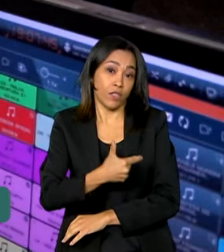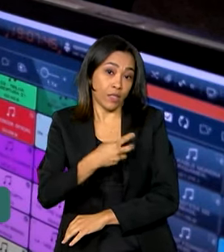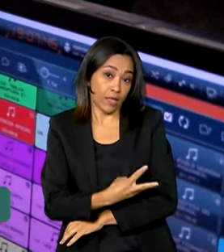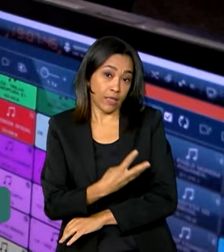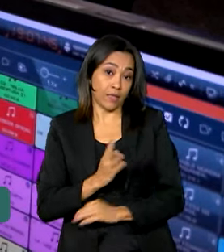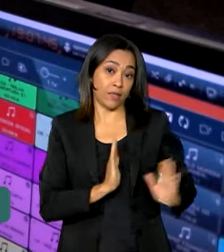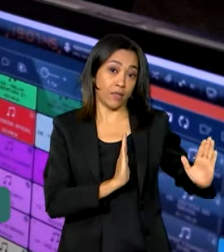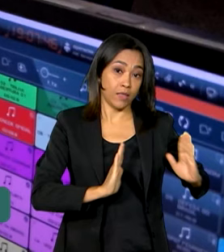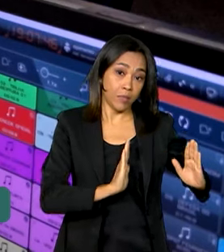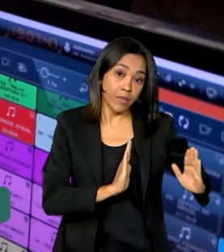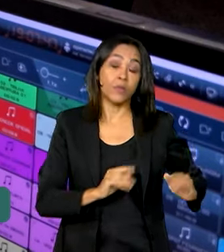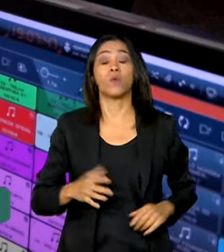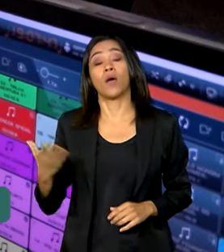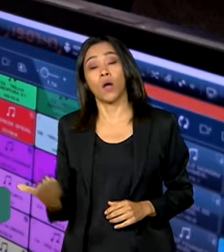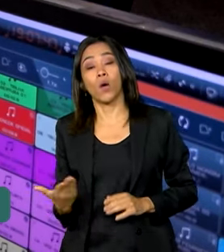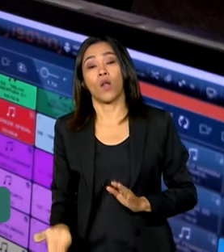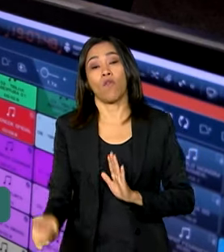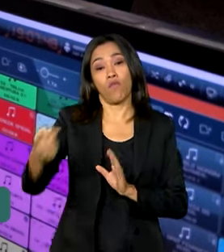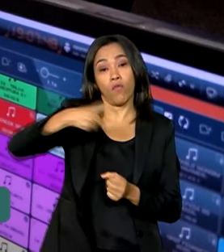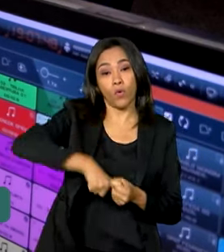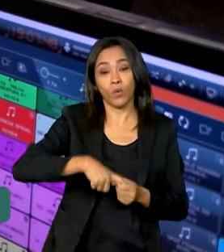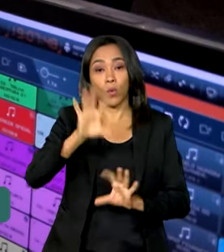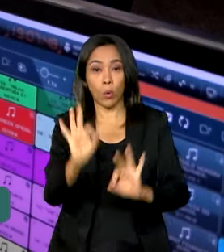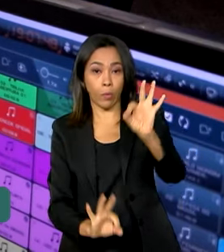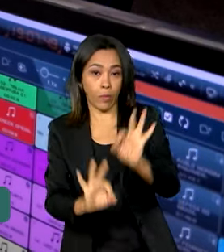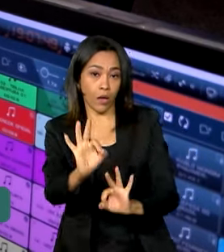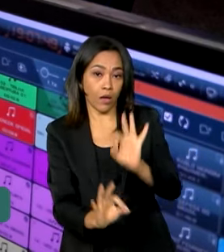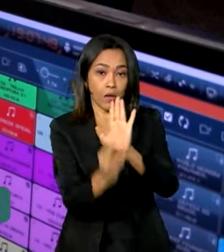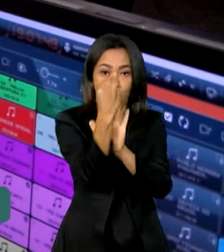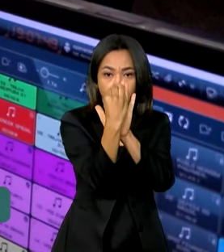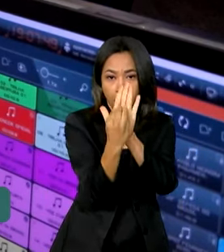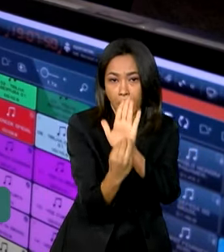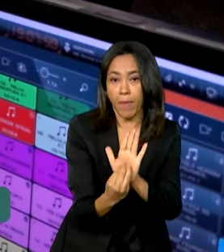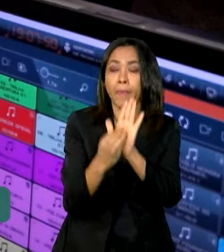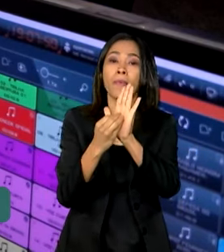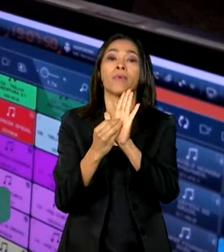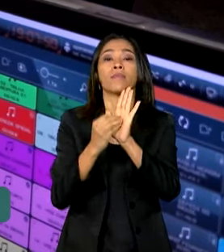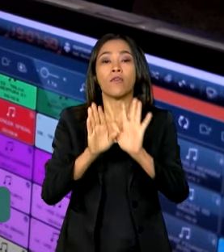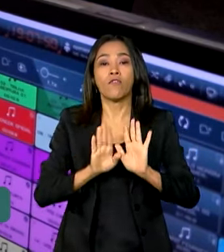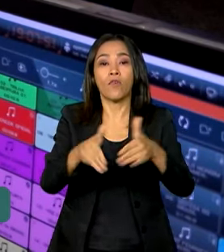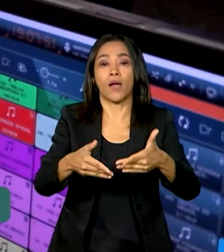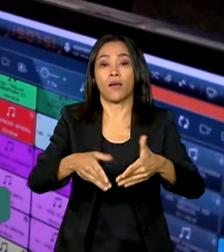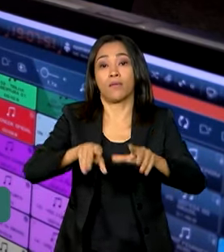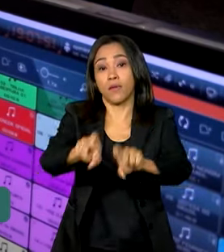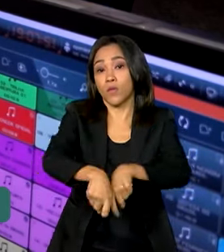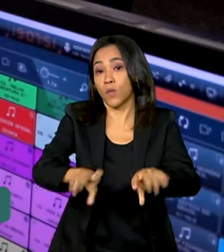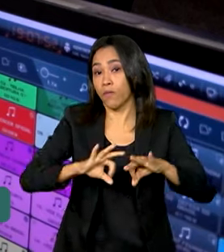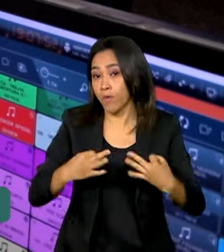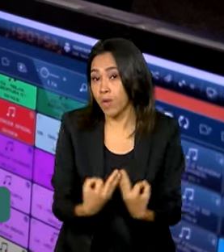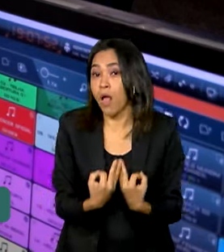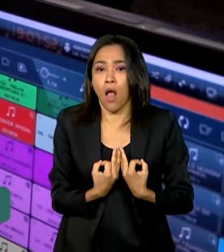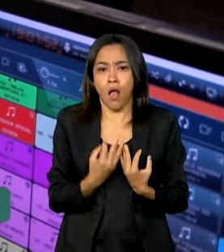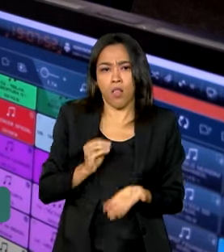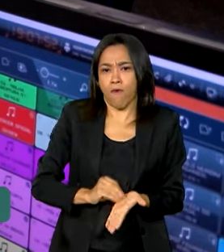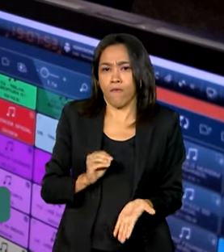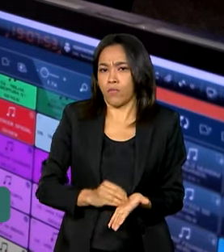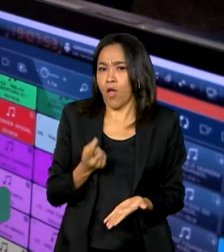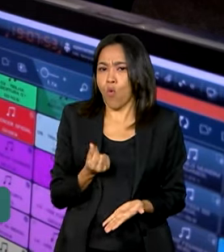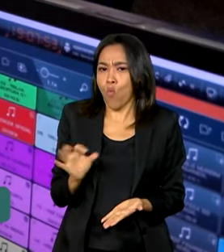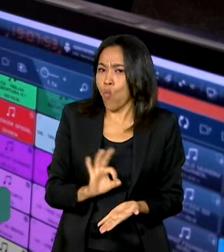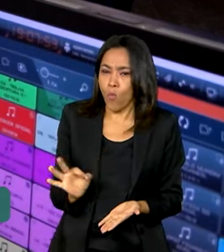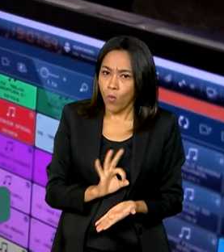Voltou o plano safra, plano safra da agricultura familiar da mesma forma. Não faltará recurso